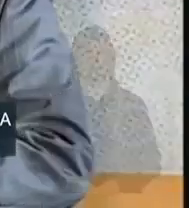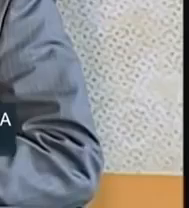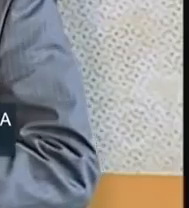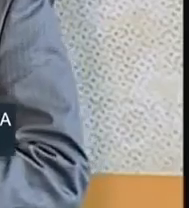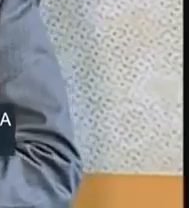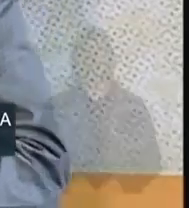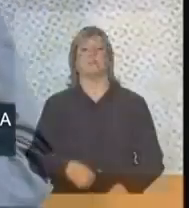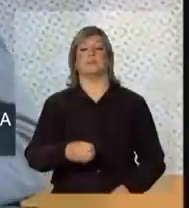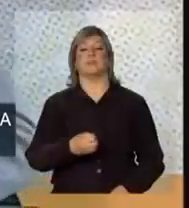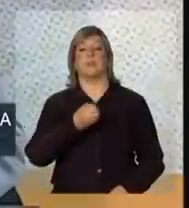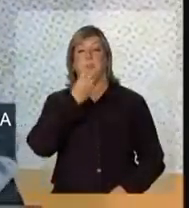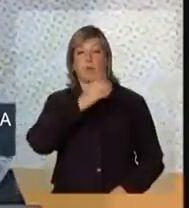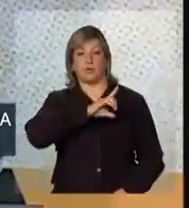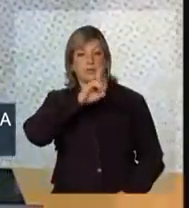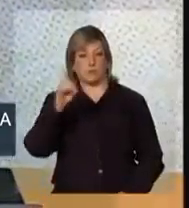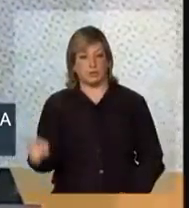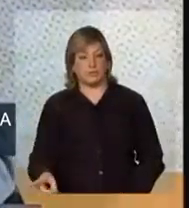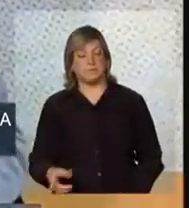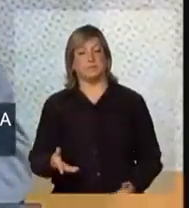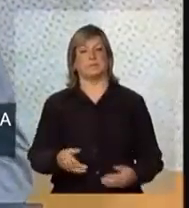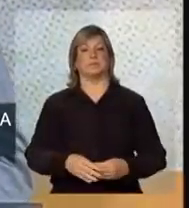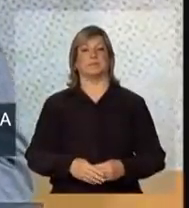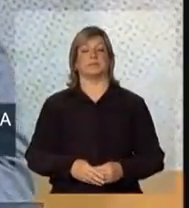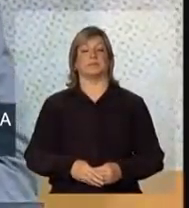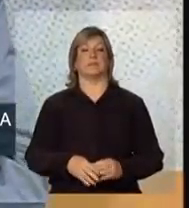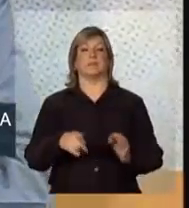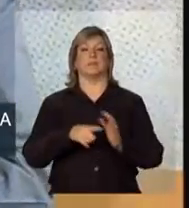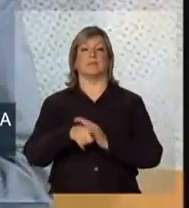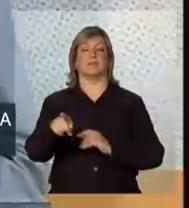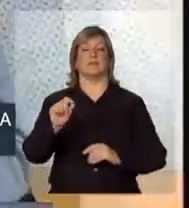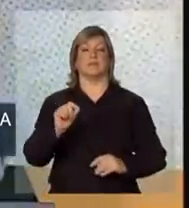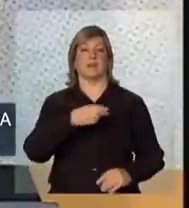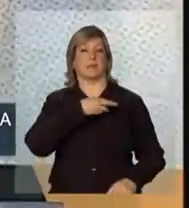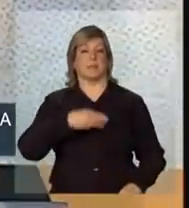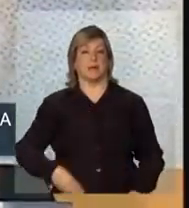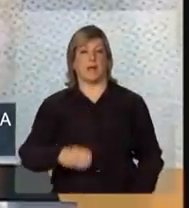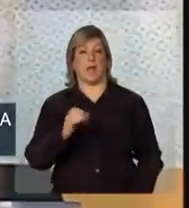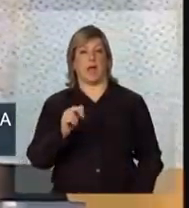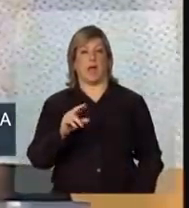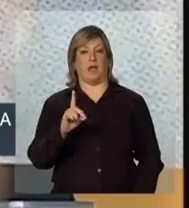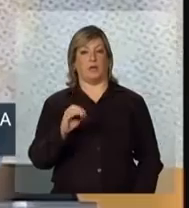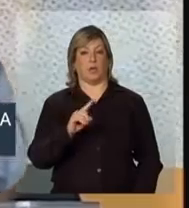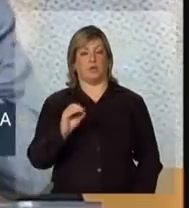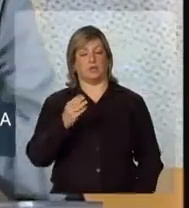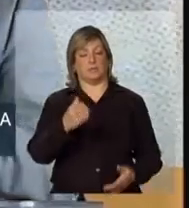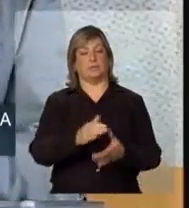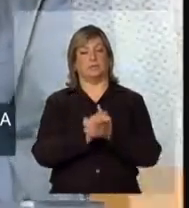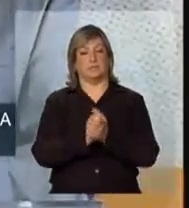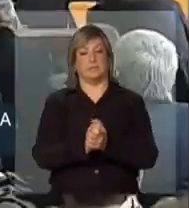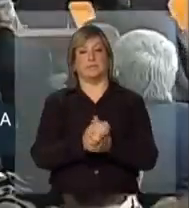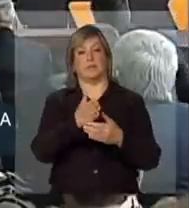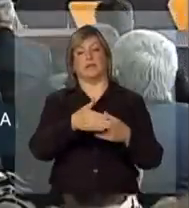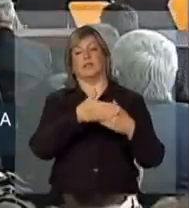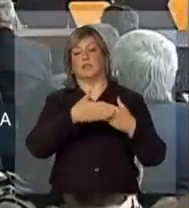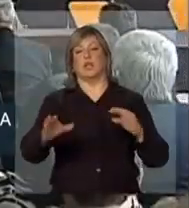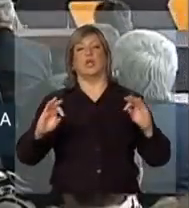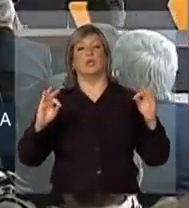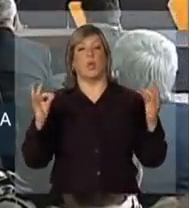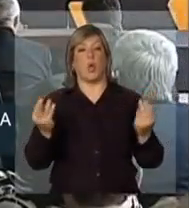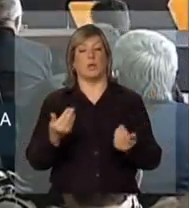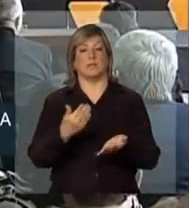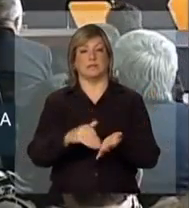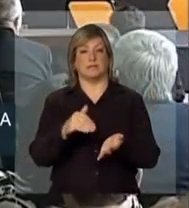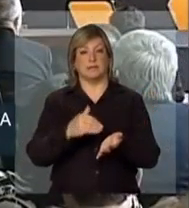Bom dia. Senhor José Eduardo Martins Cardoso, ministro da Justiça, em nome de quem eu gostaria de saudar todos os